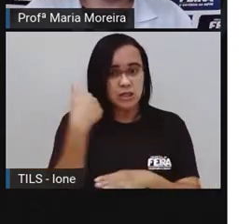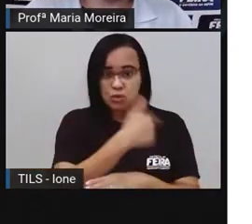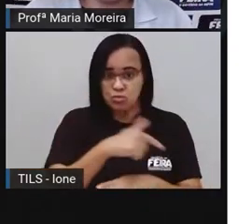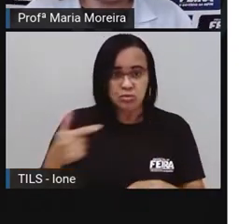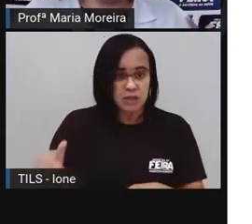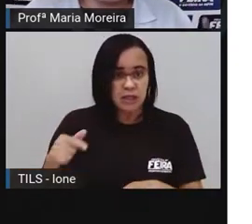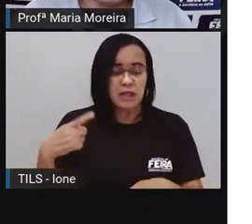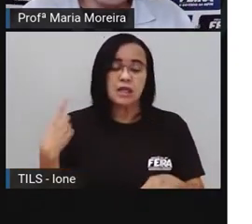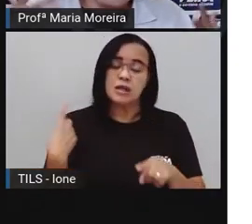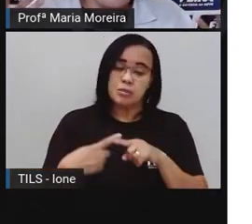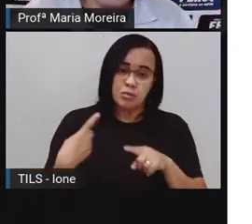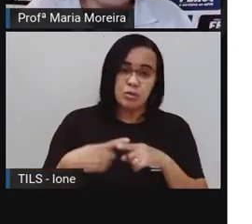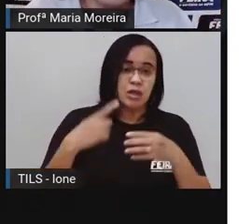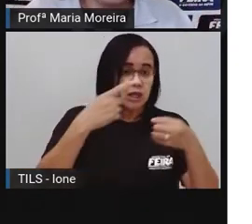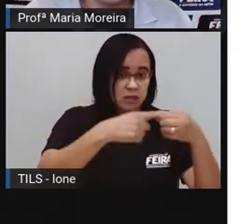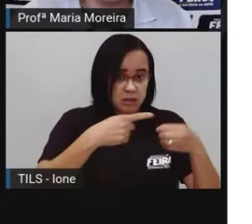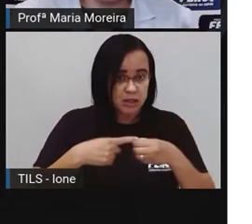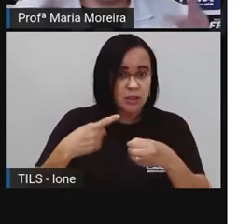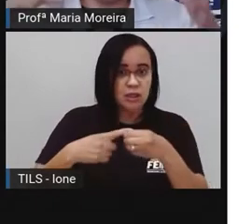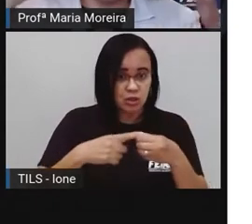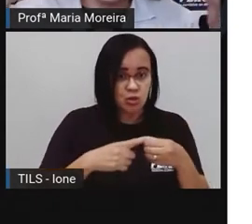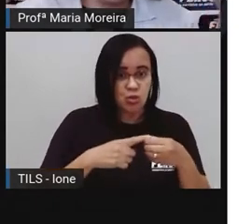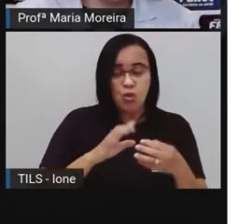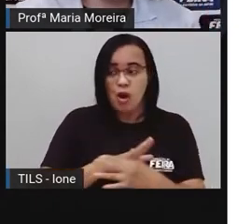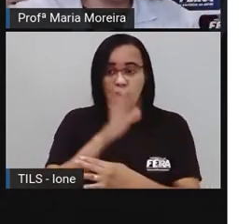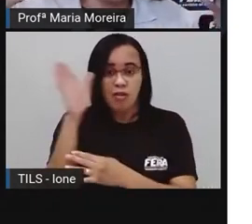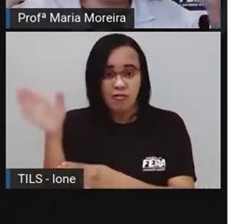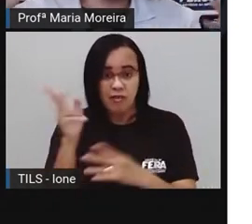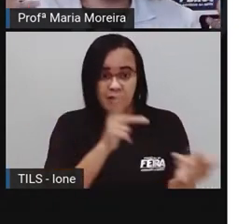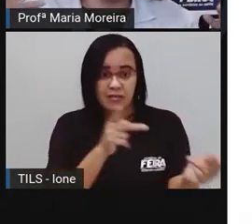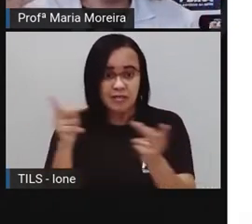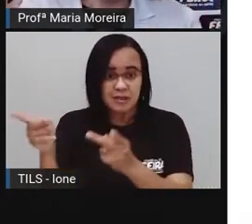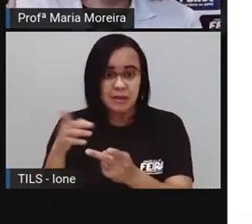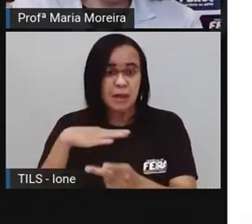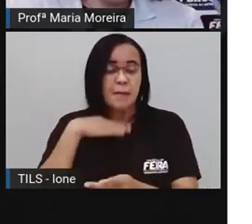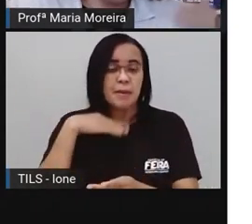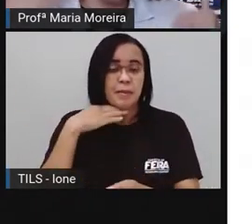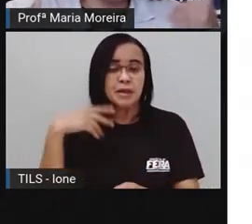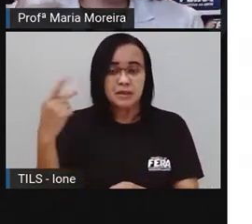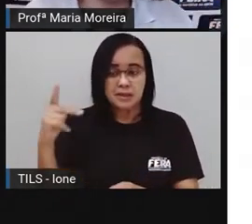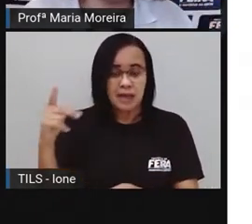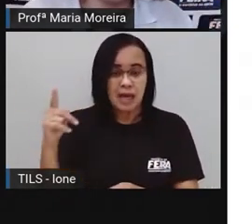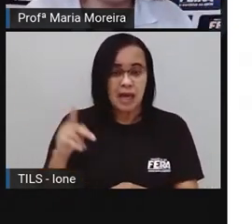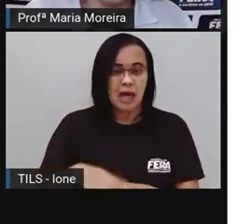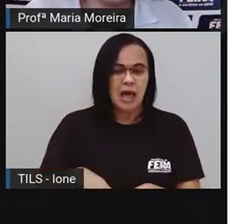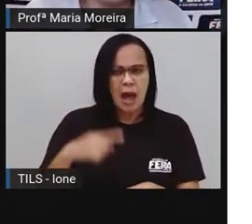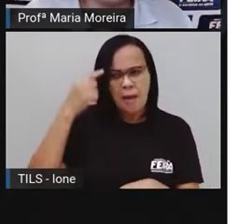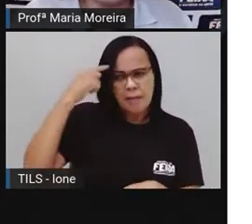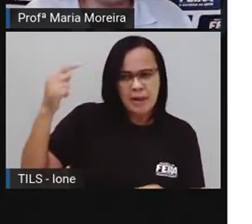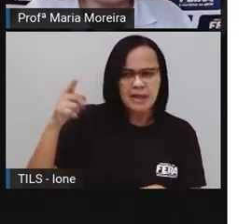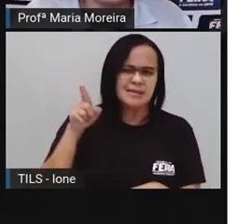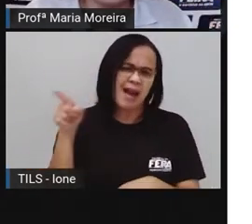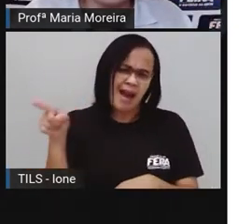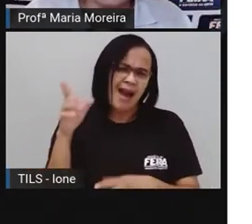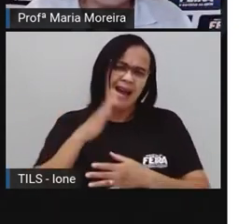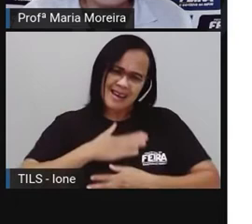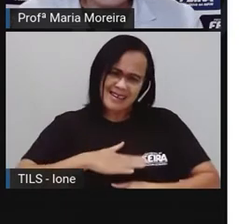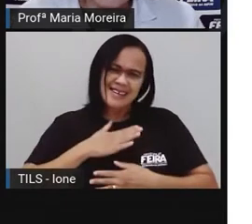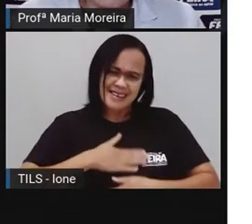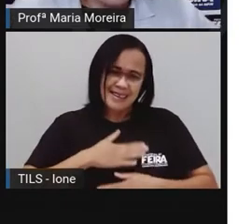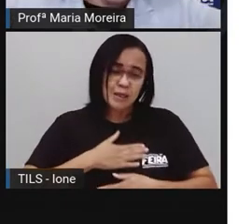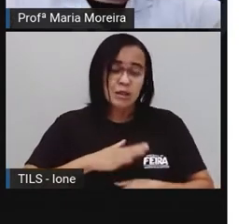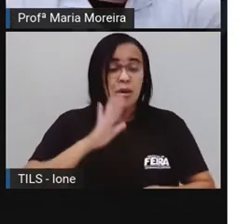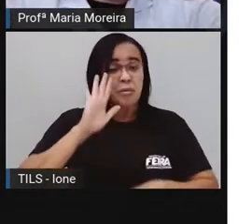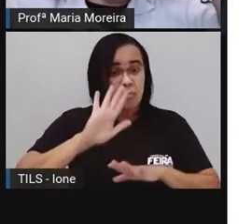eu às vezes acho, vou para lá no final de semana, achando que a vai ter aquele momento de diminuição aí do barulho, e aí quando pensa que não,